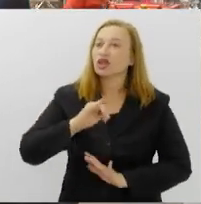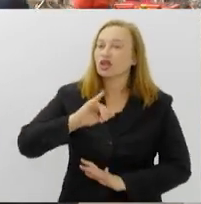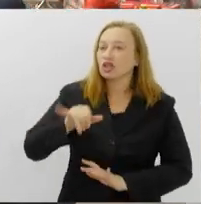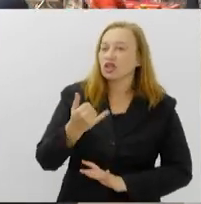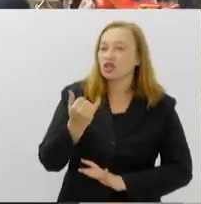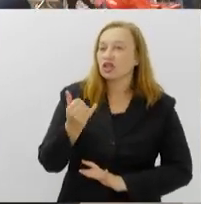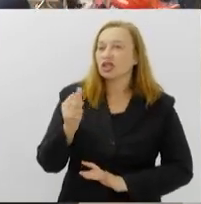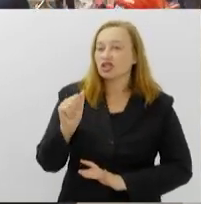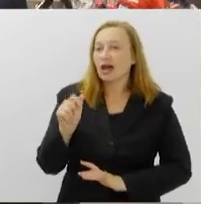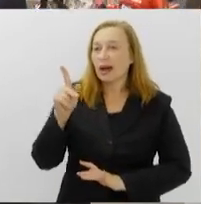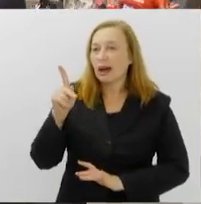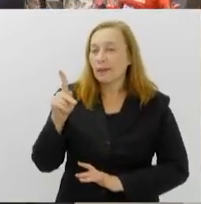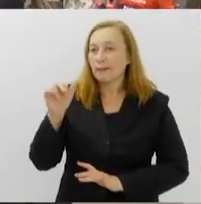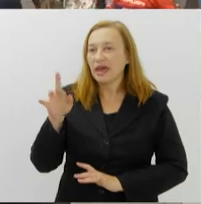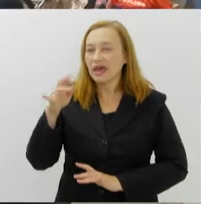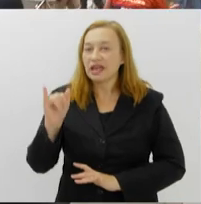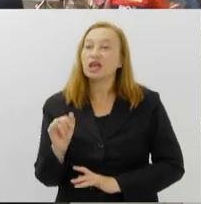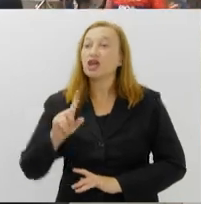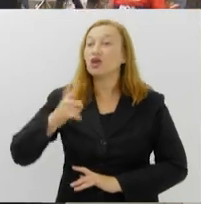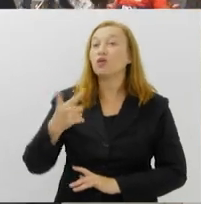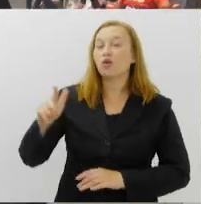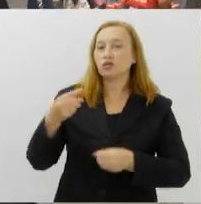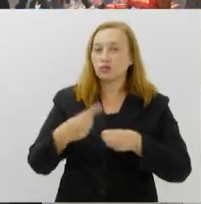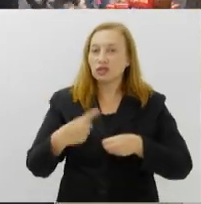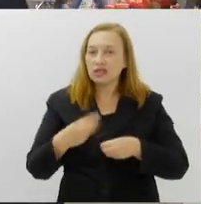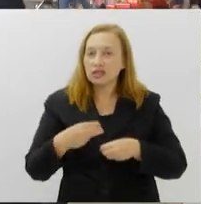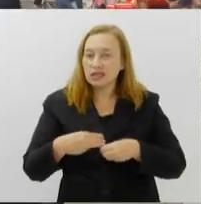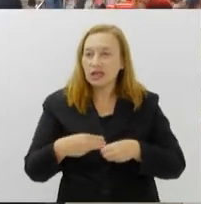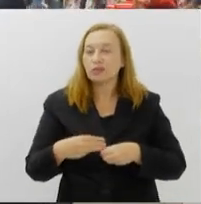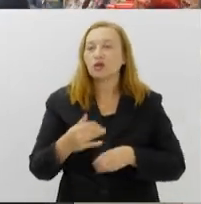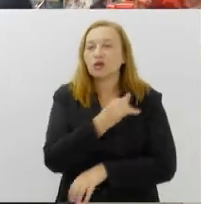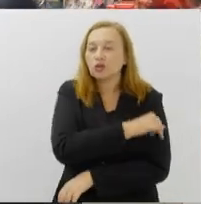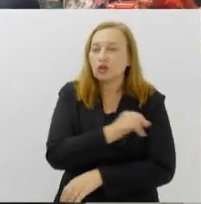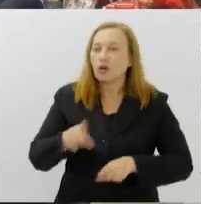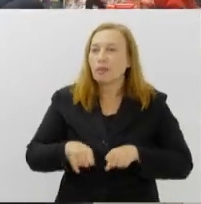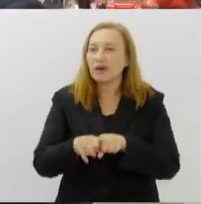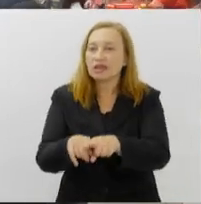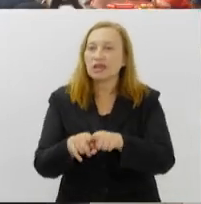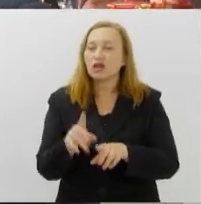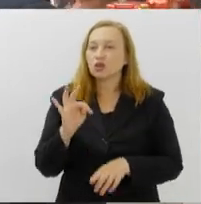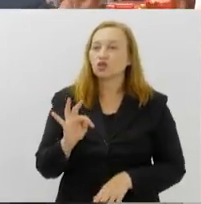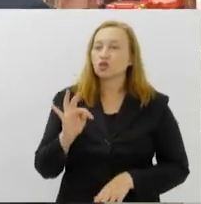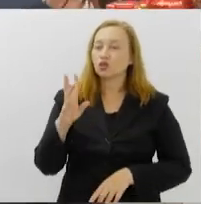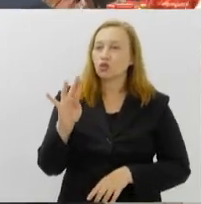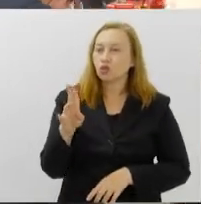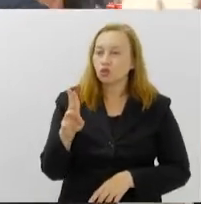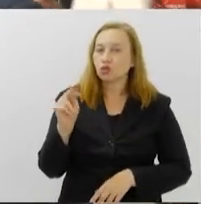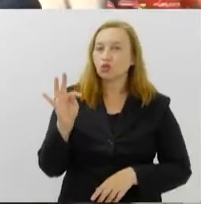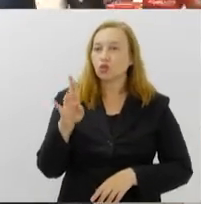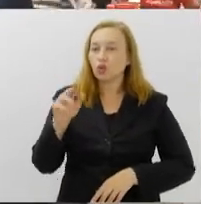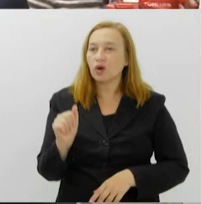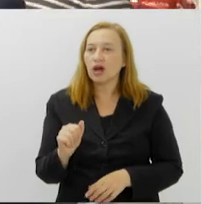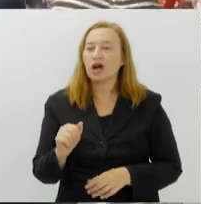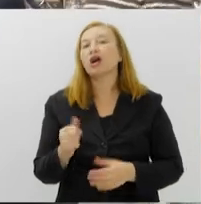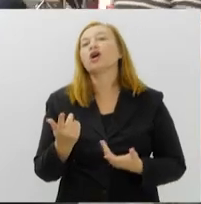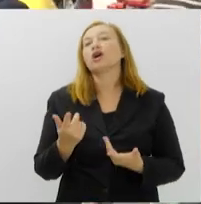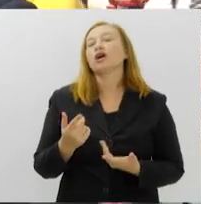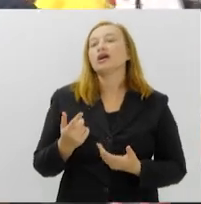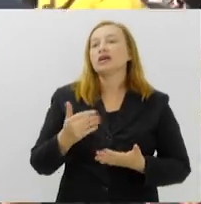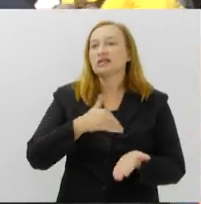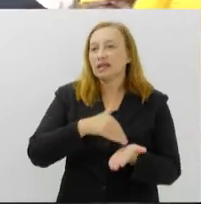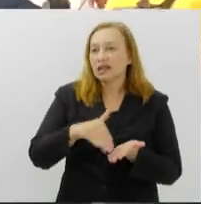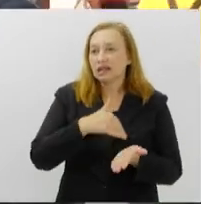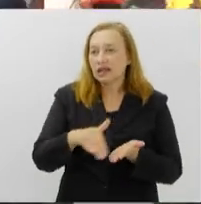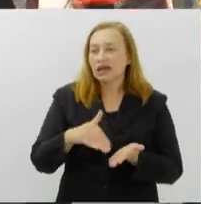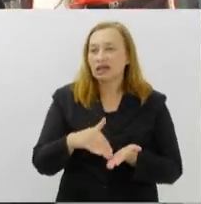para outros municípios do Rio, que vai ser um prazer imenso, sempre com uma parceria com o Gustavo Tutuca, secretário de Turismo do Estado, sempre andando com ele para